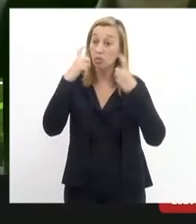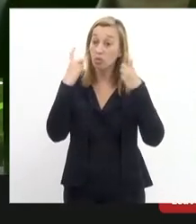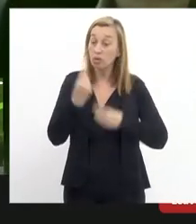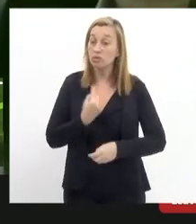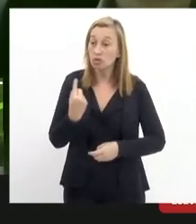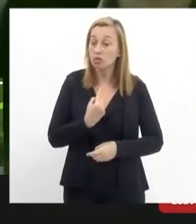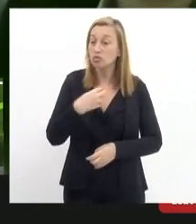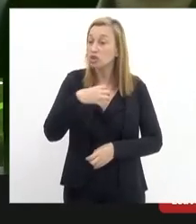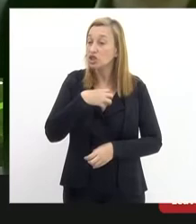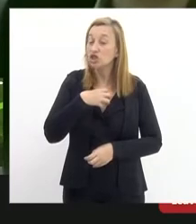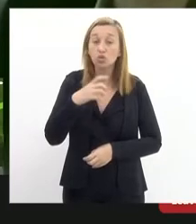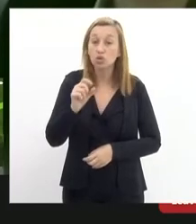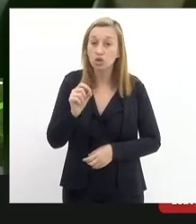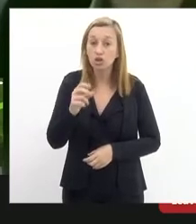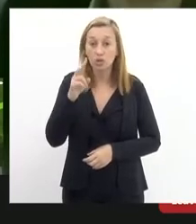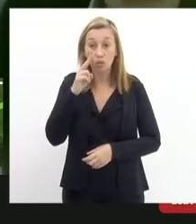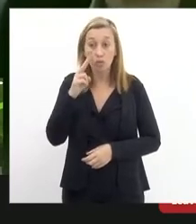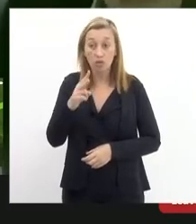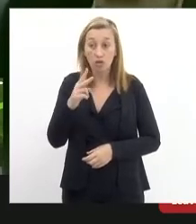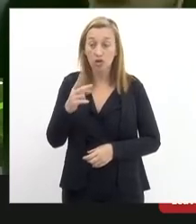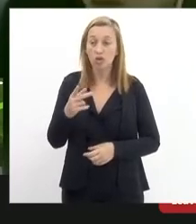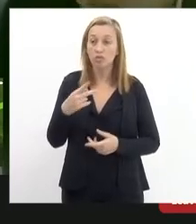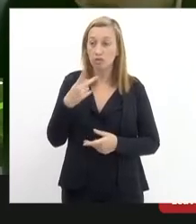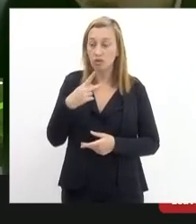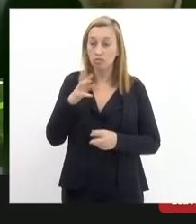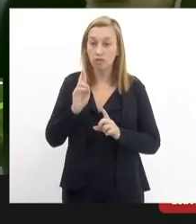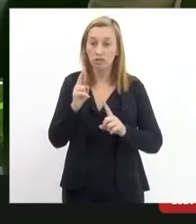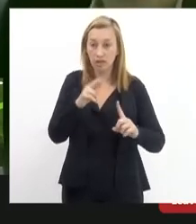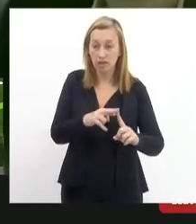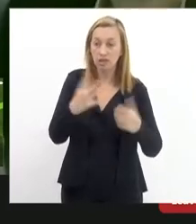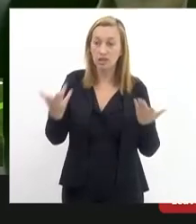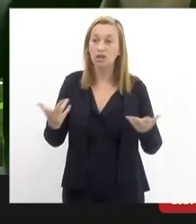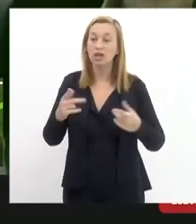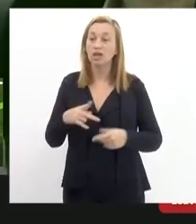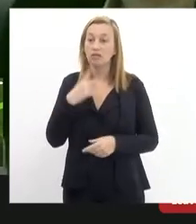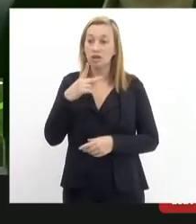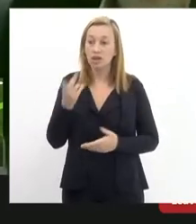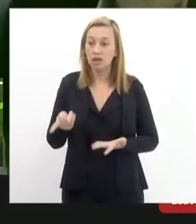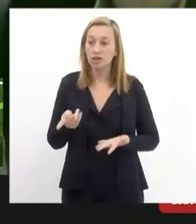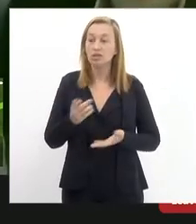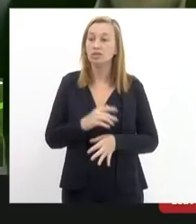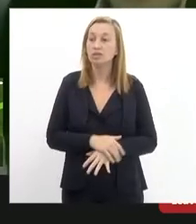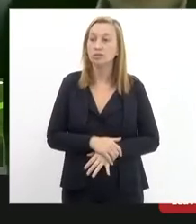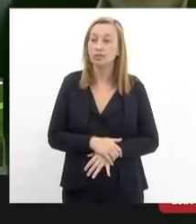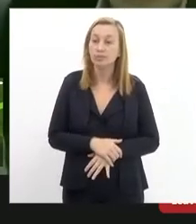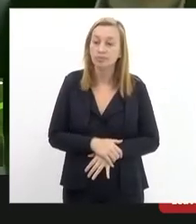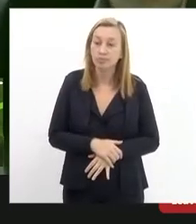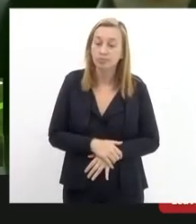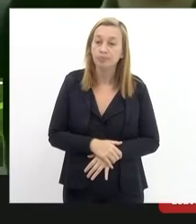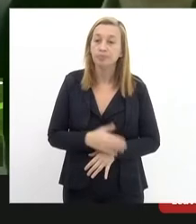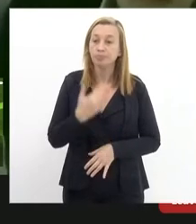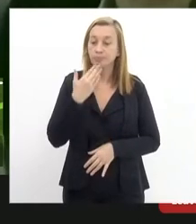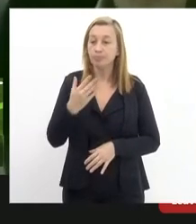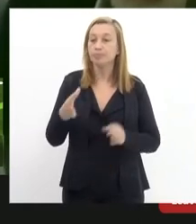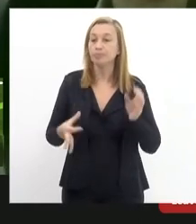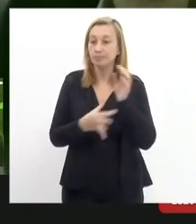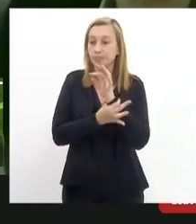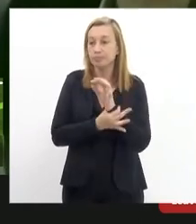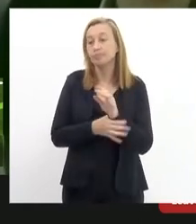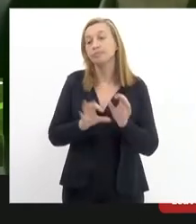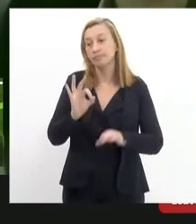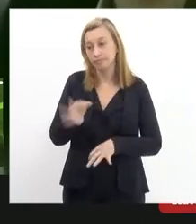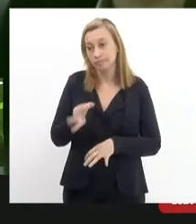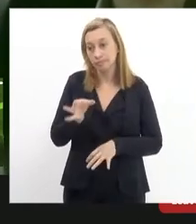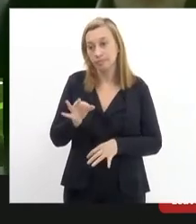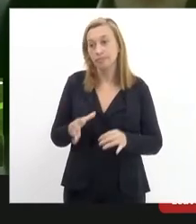sentido da forma como ele fez a referência dizendo a ver uma histeria no que diz respeito à segurança é evidente que a segurança